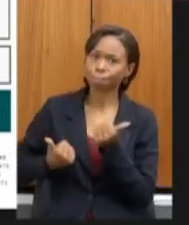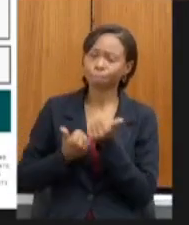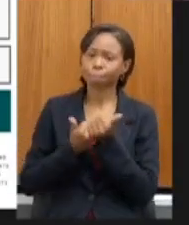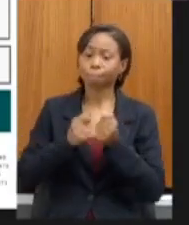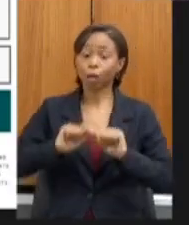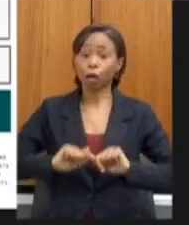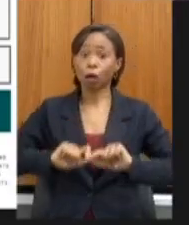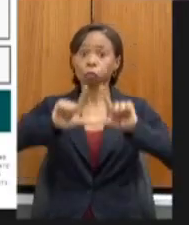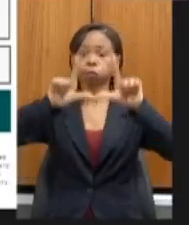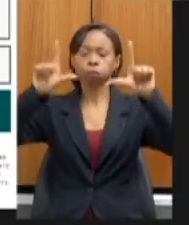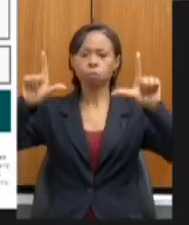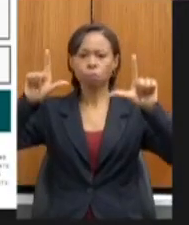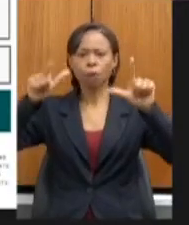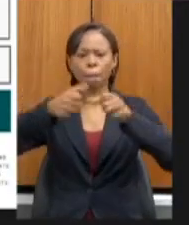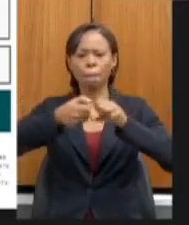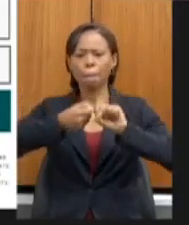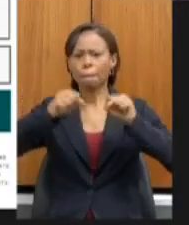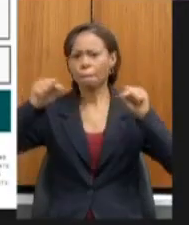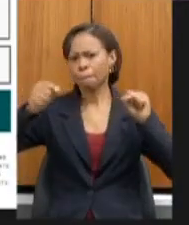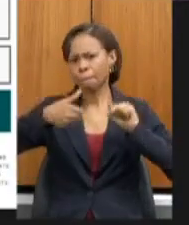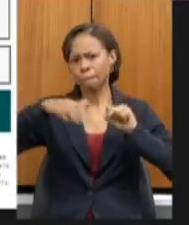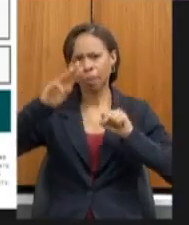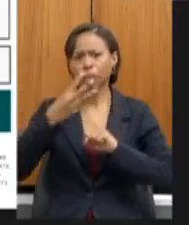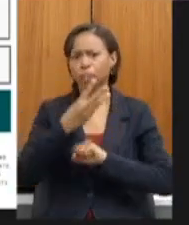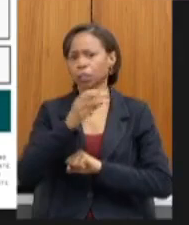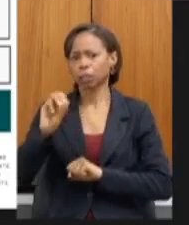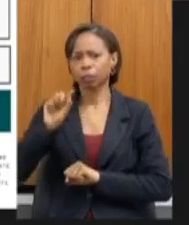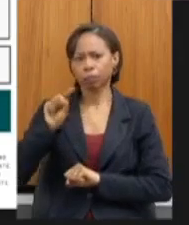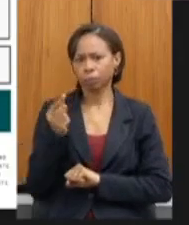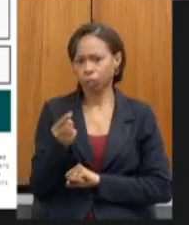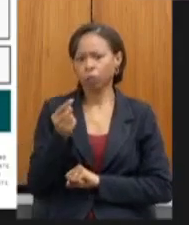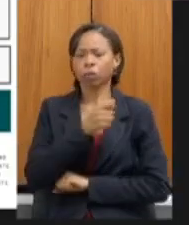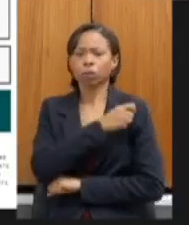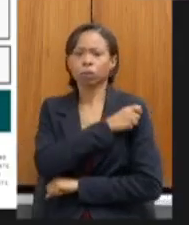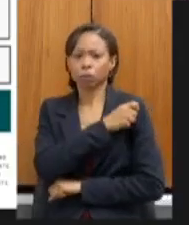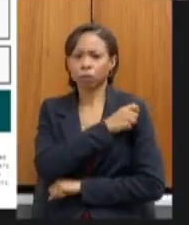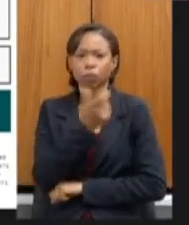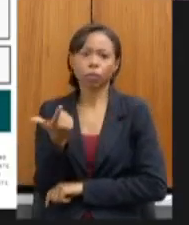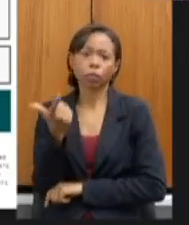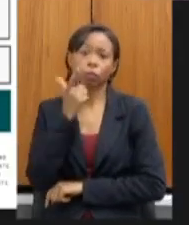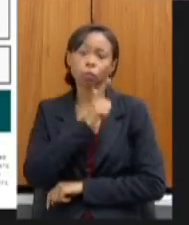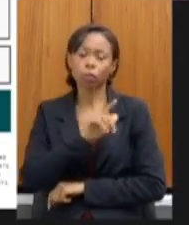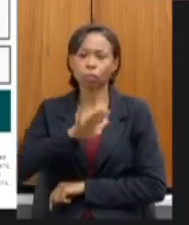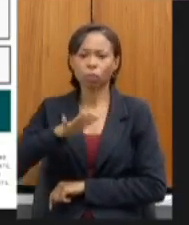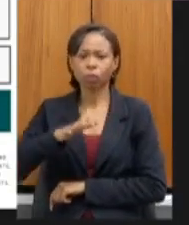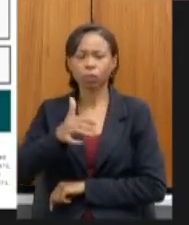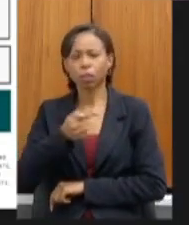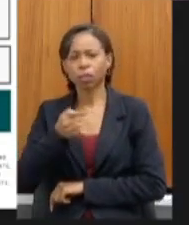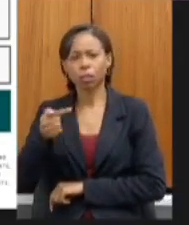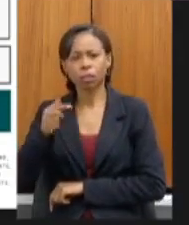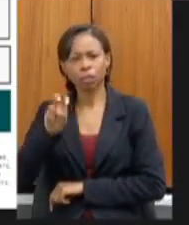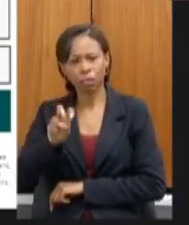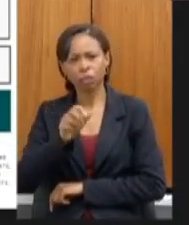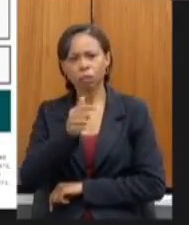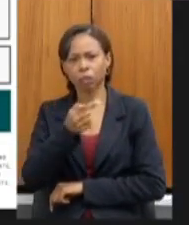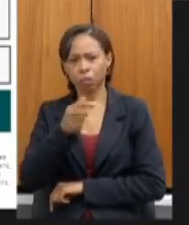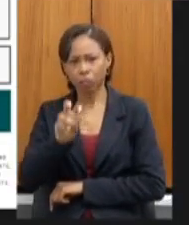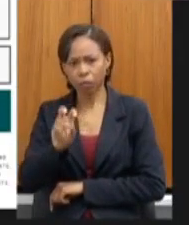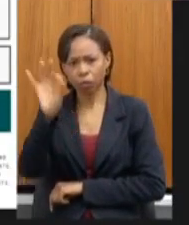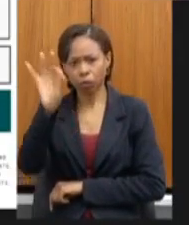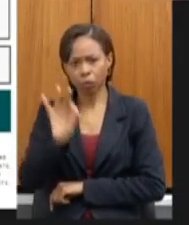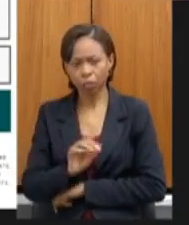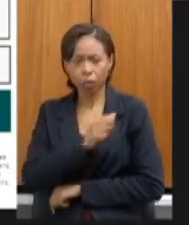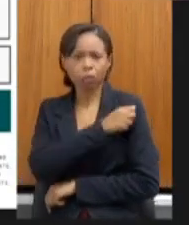para o acesso de 300 mil alunos conseguindo abarcar cerca de 75% dos alunos da rede